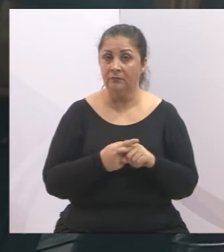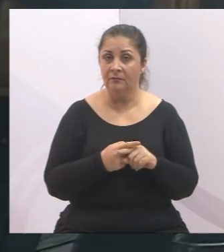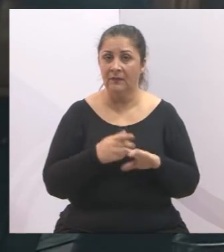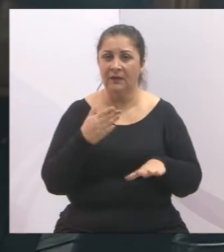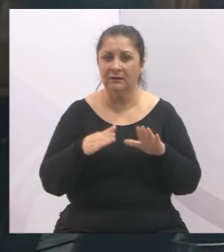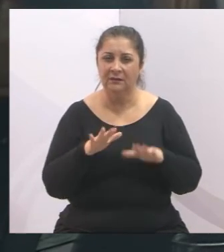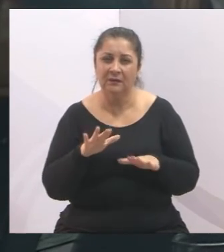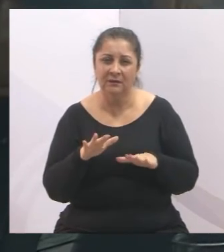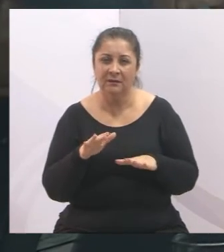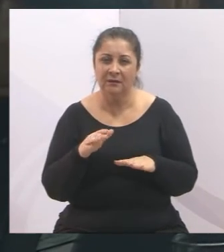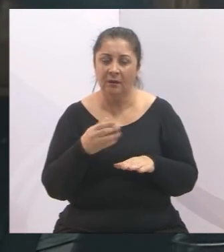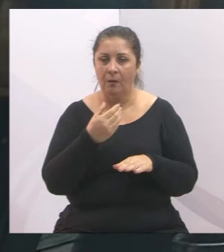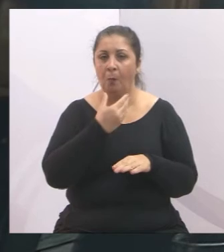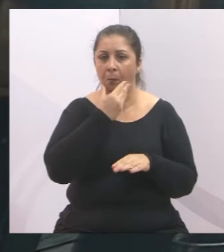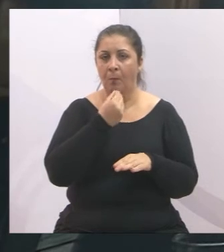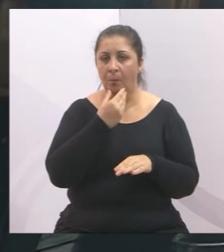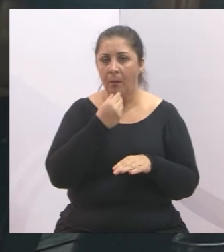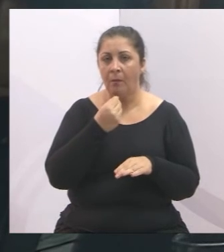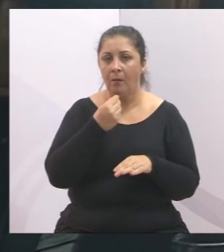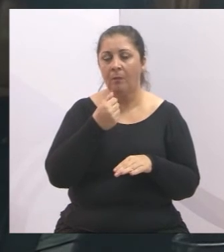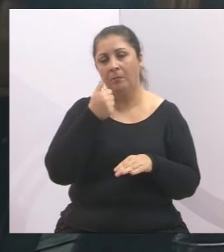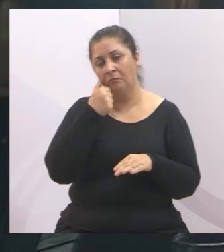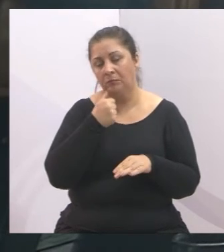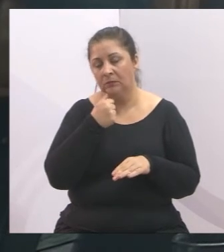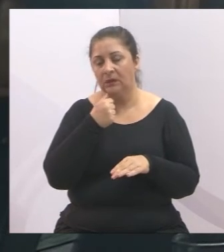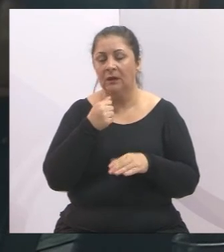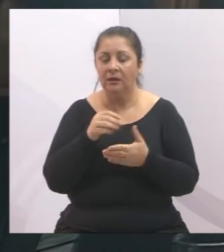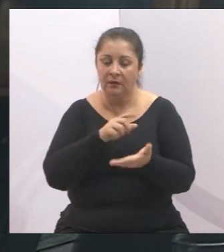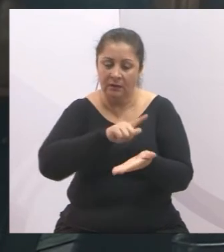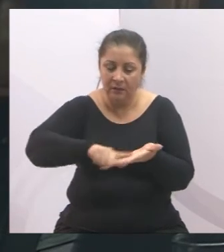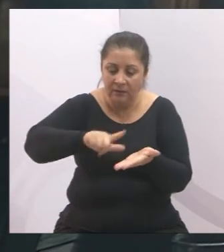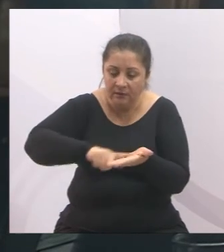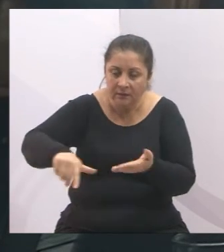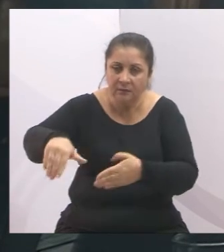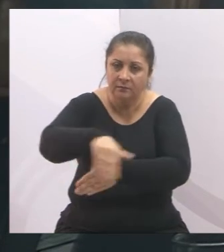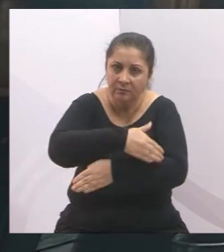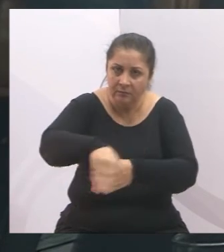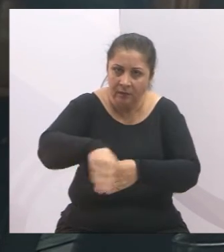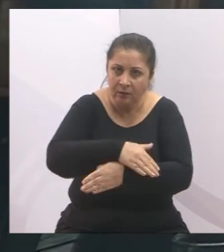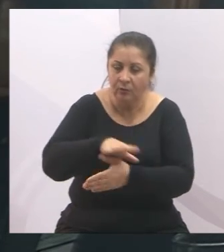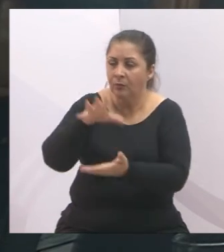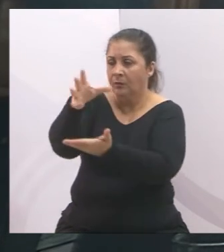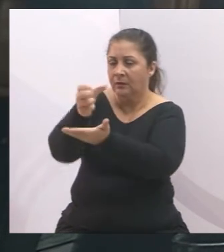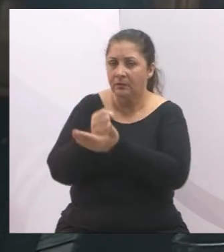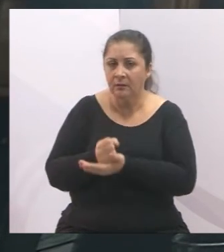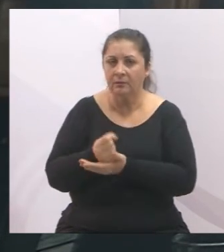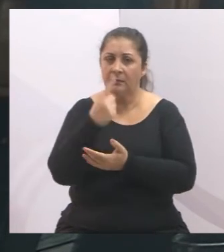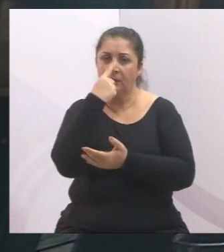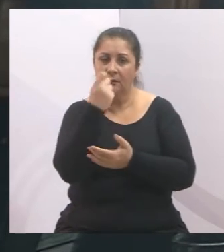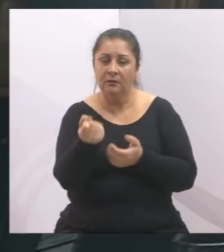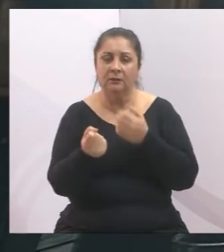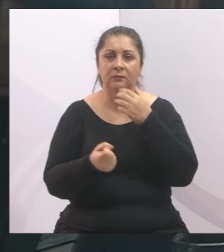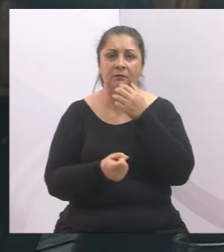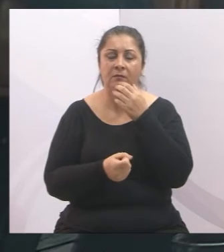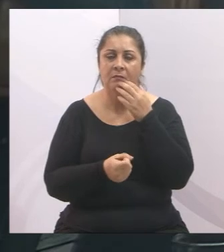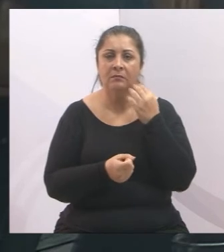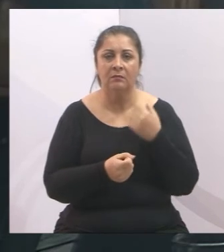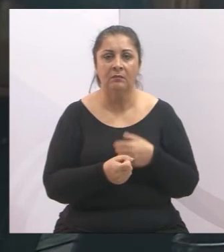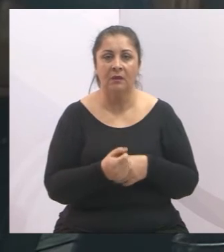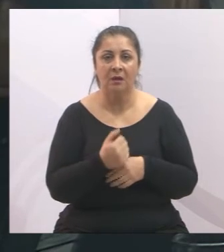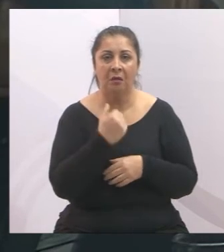gari, muitas vezes o coletor de lixo orgânico, de lixo de resíduo sólido, ele passa